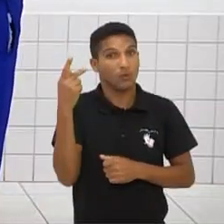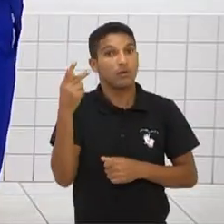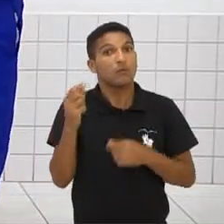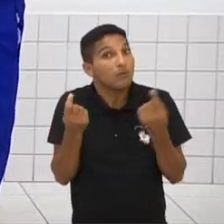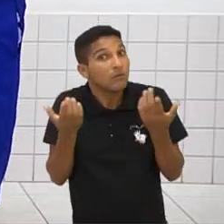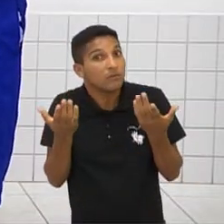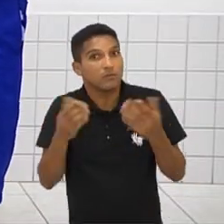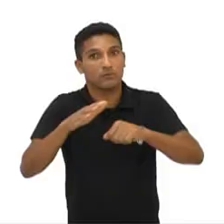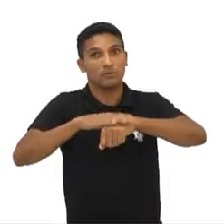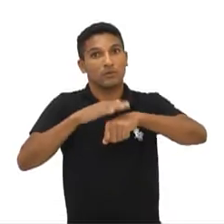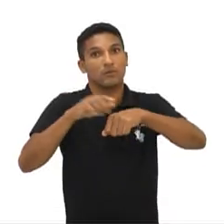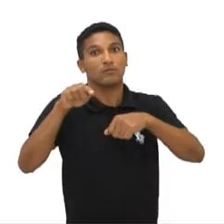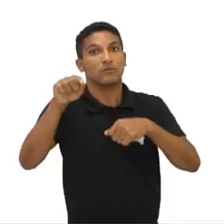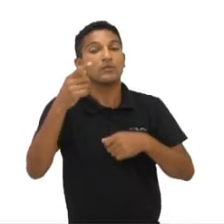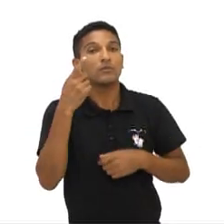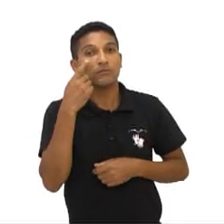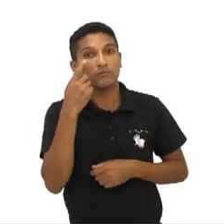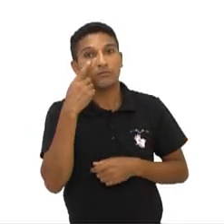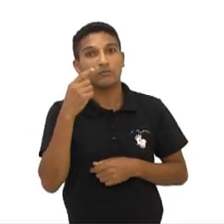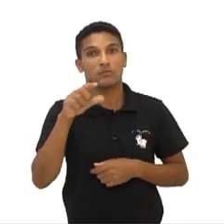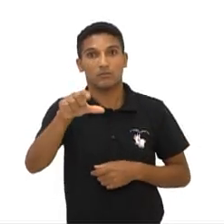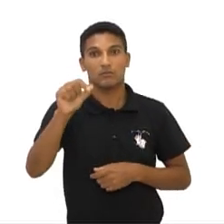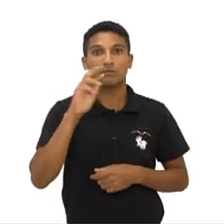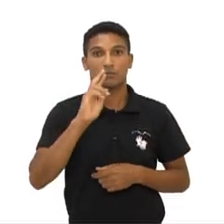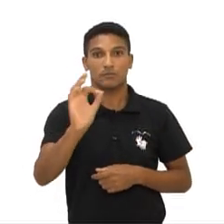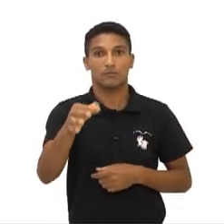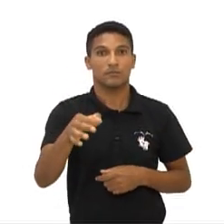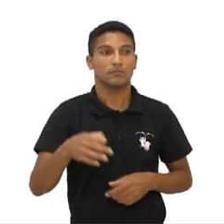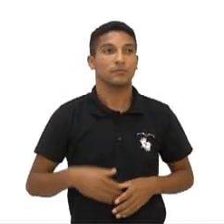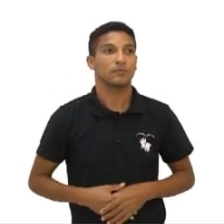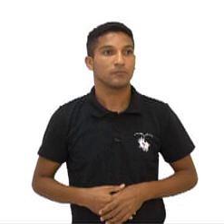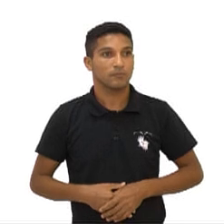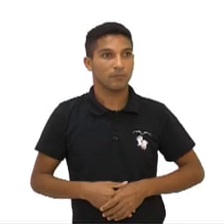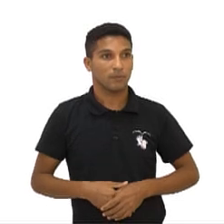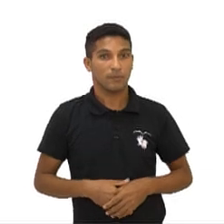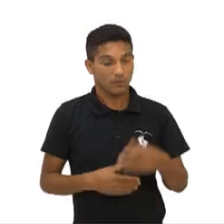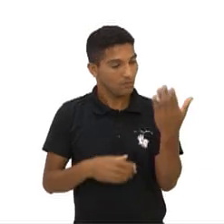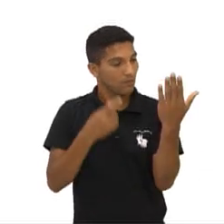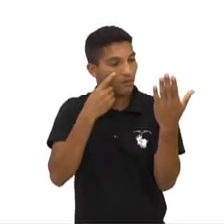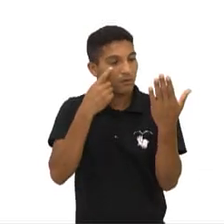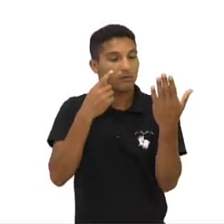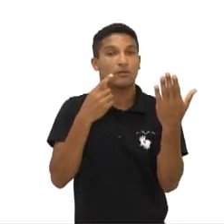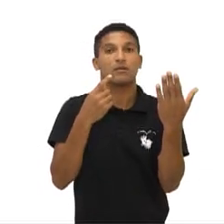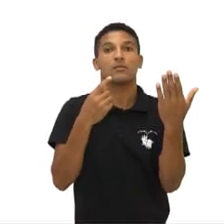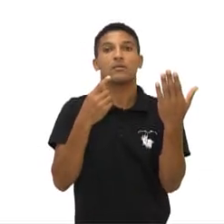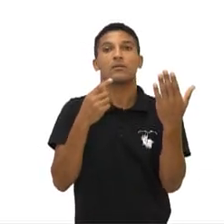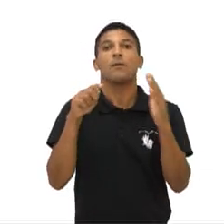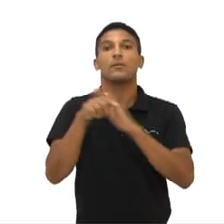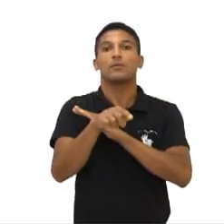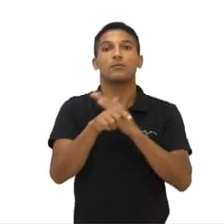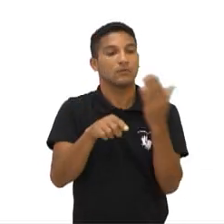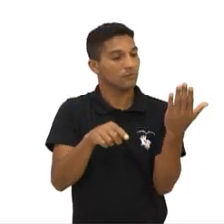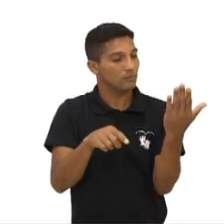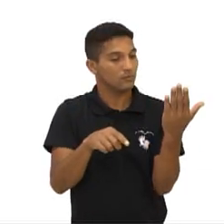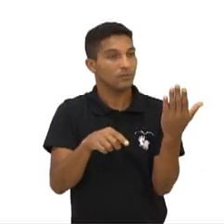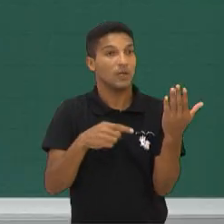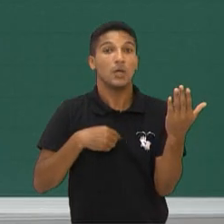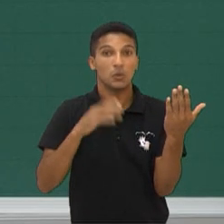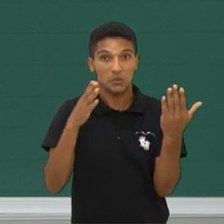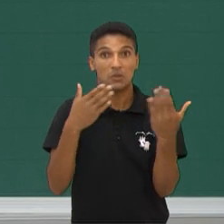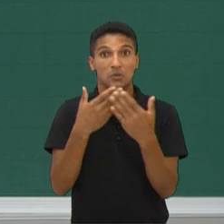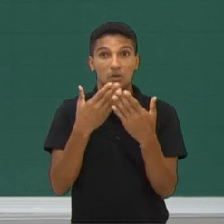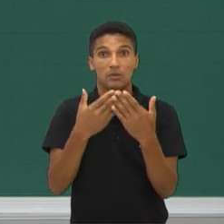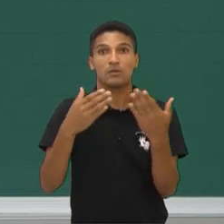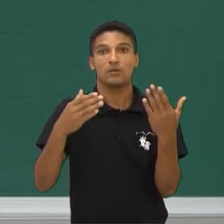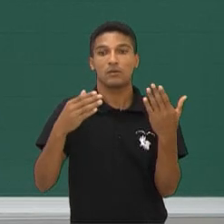Exatamente. Tempo para vocês. O a gente tem aí, Tite? Então, professor, enquanto o pessoal está pensando, veio uma pergunta para nós. Eu já vi o pronome